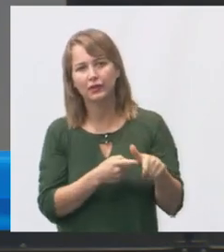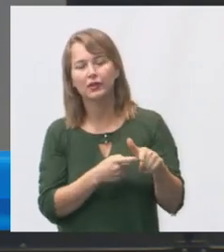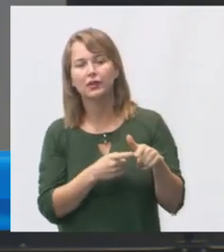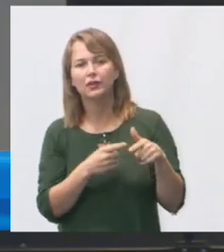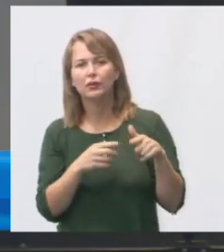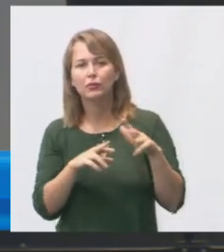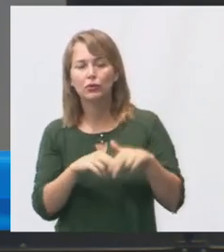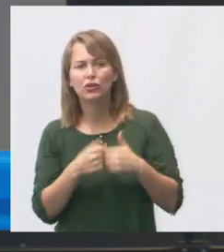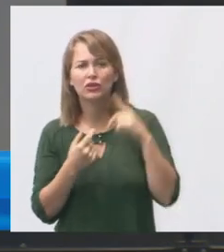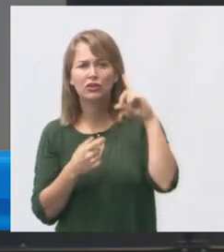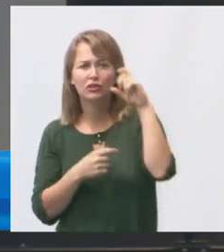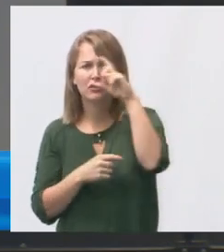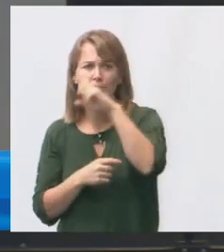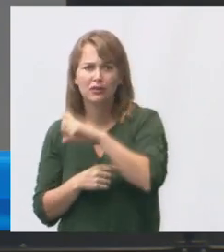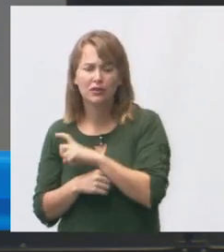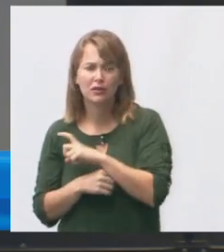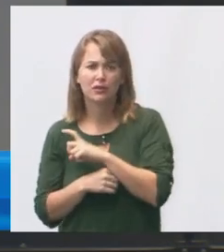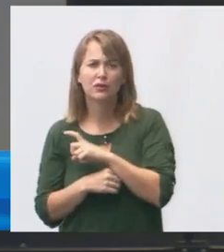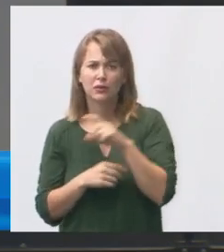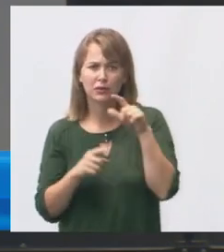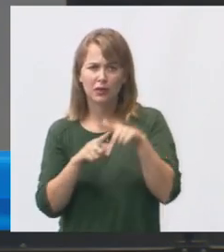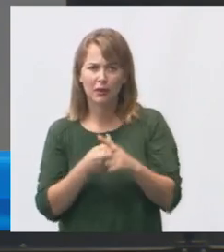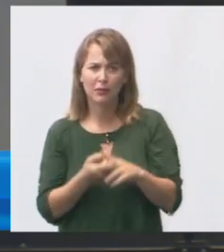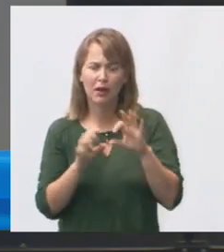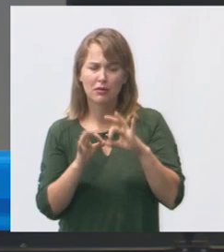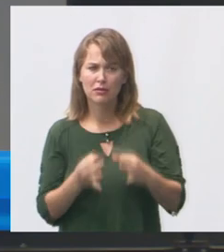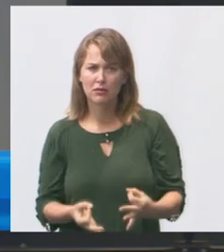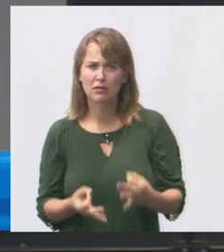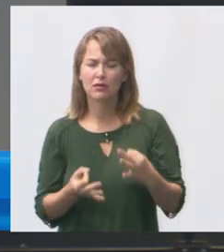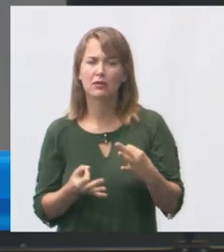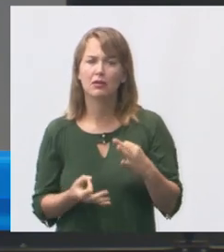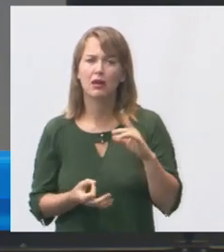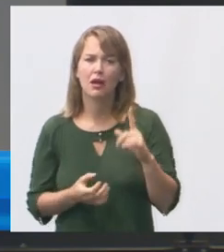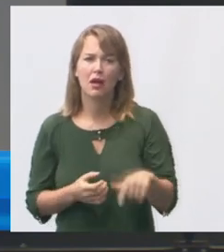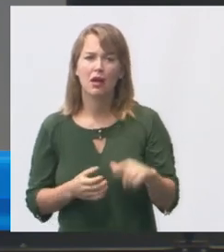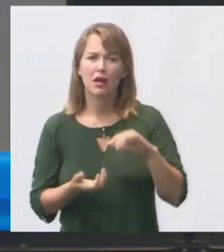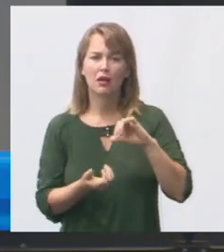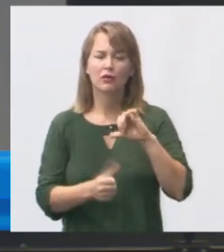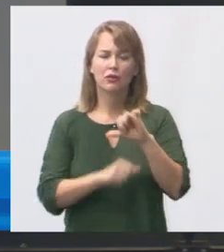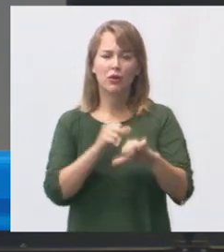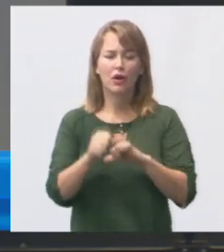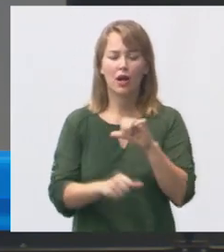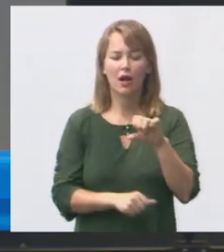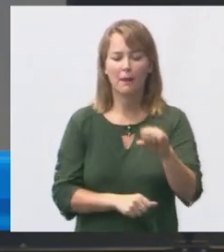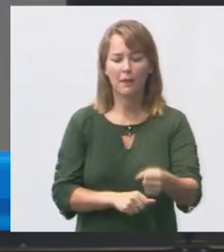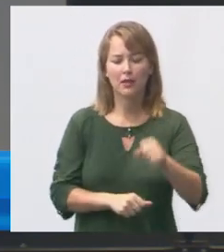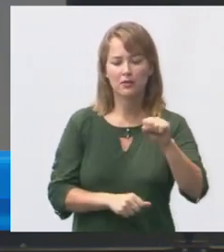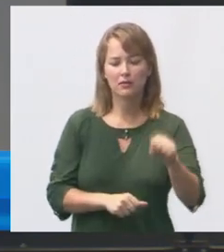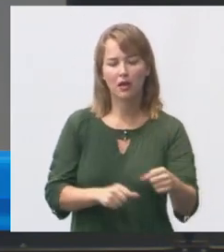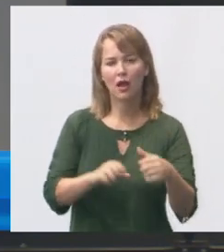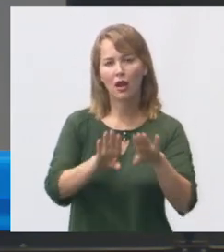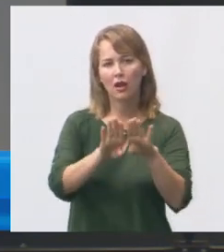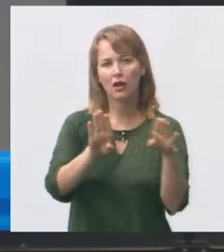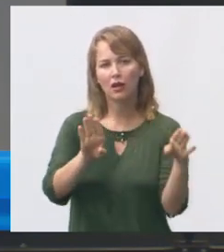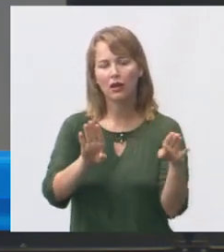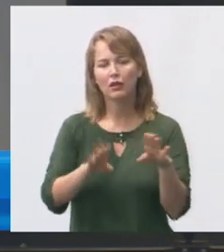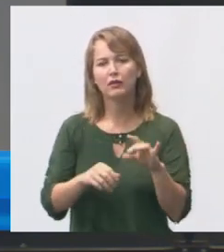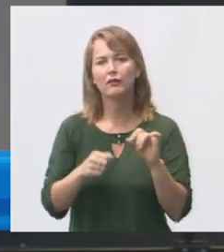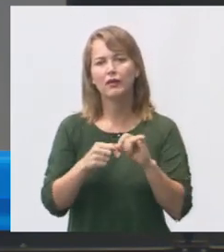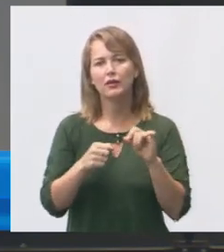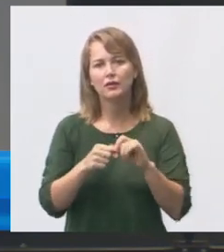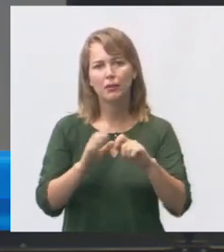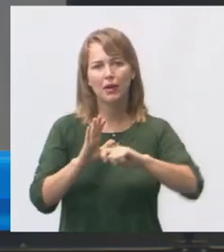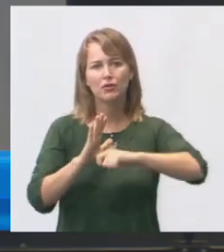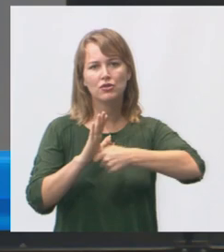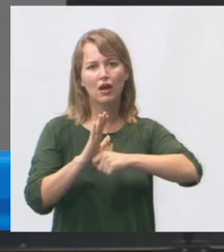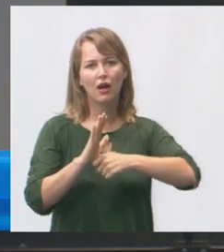dificulta um pouco esse tipo de reparo simples que é trocar uma maçaneta mandar fazer uma chave de